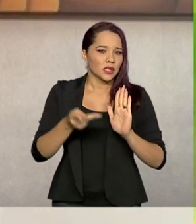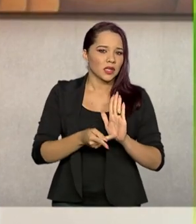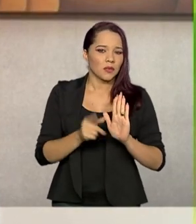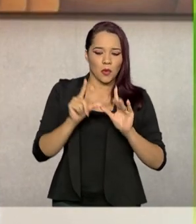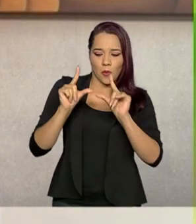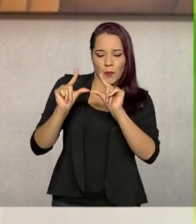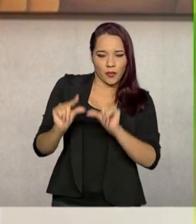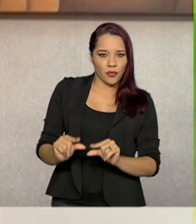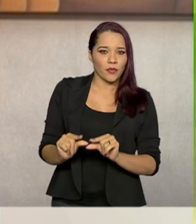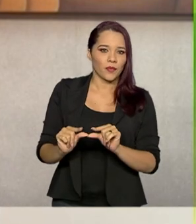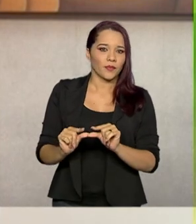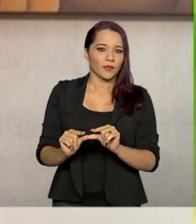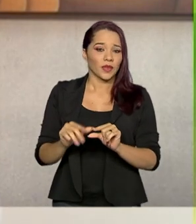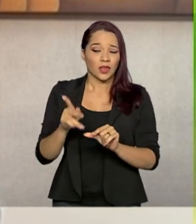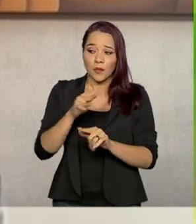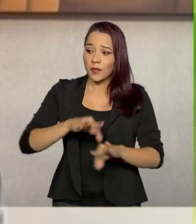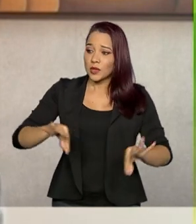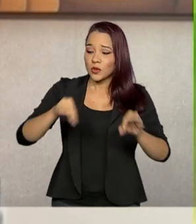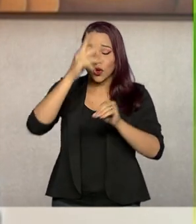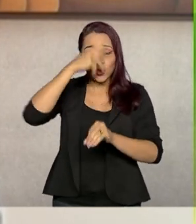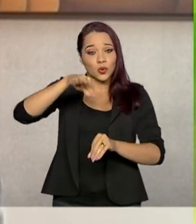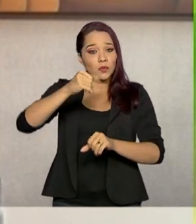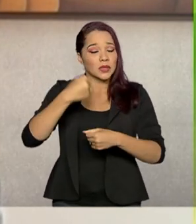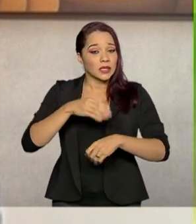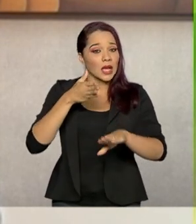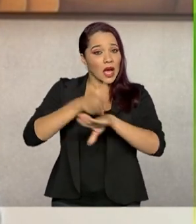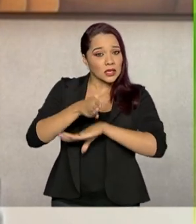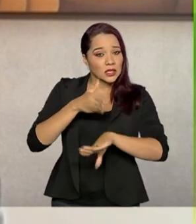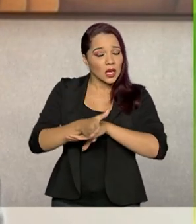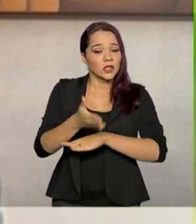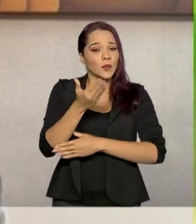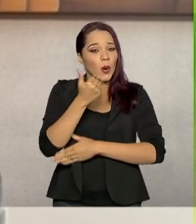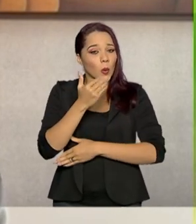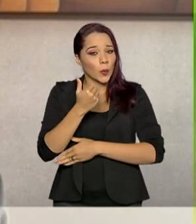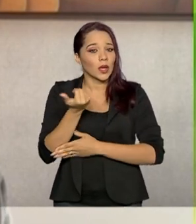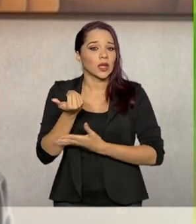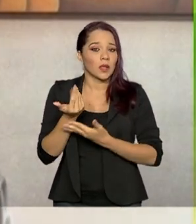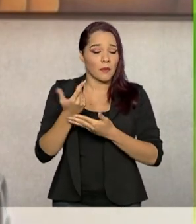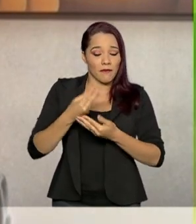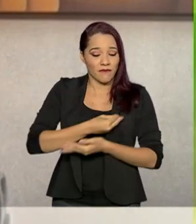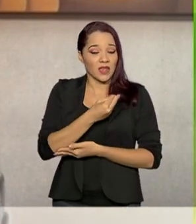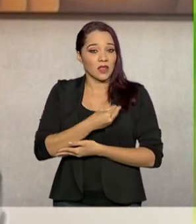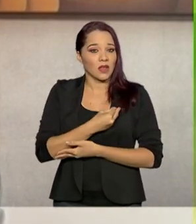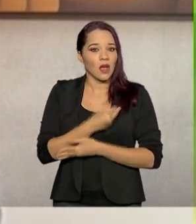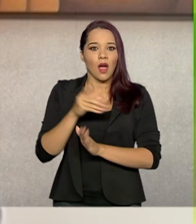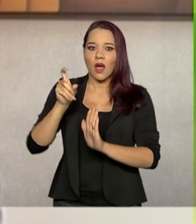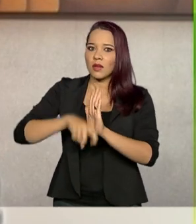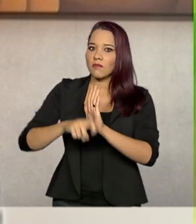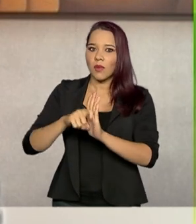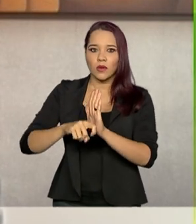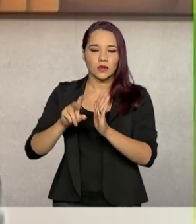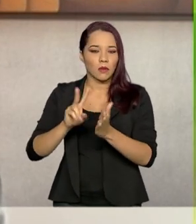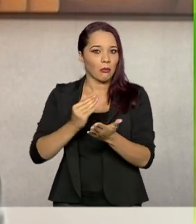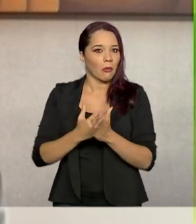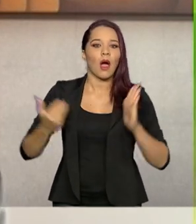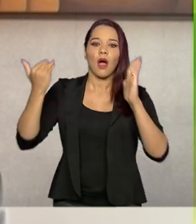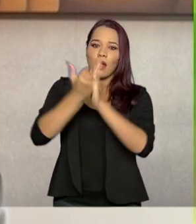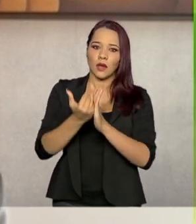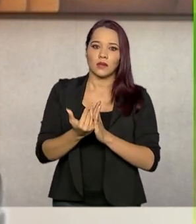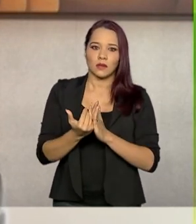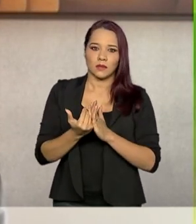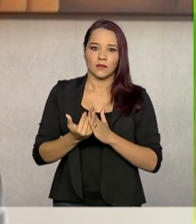mínimo existencial, então todo mundo deve ter acesso àquele mínimo para a sua sobrevivência, eles serão tributados muito pesadamente.